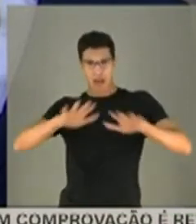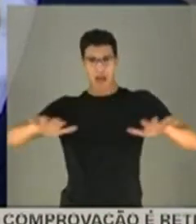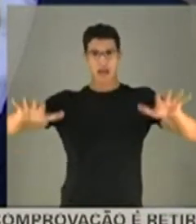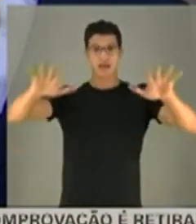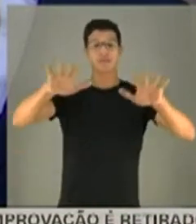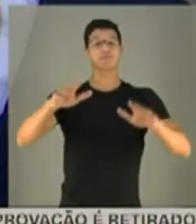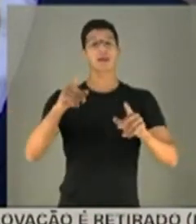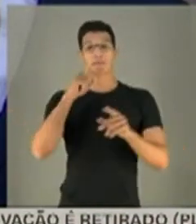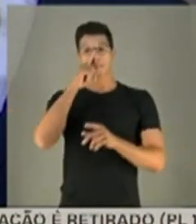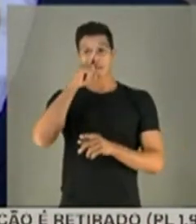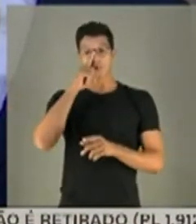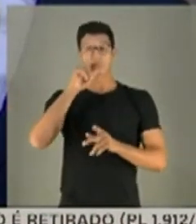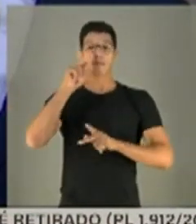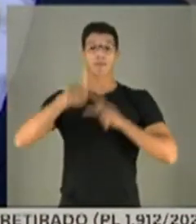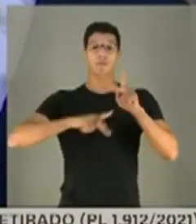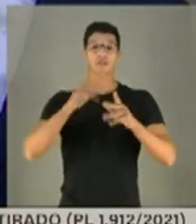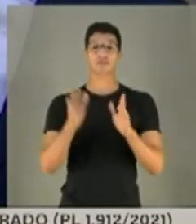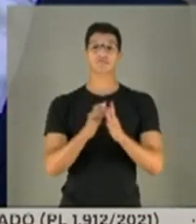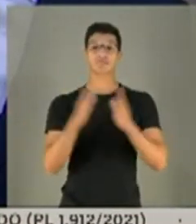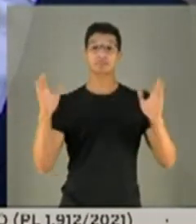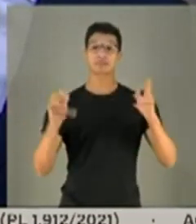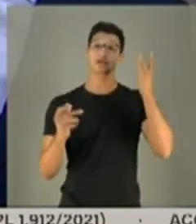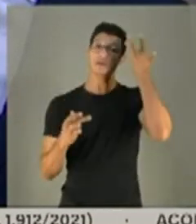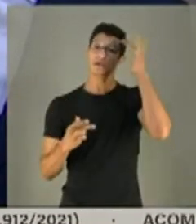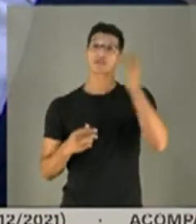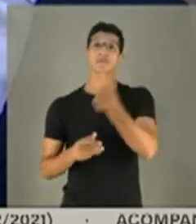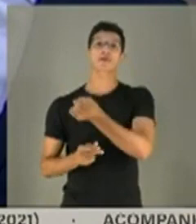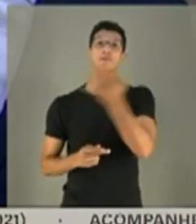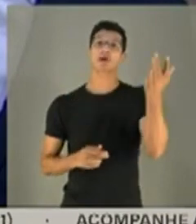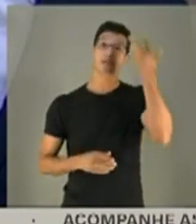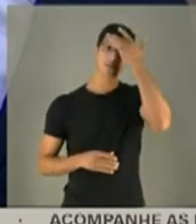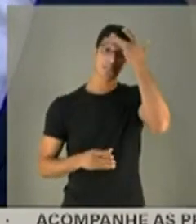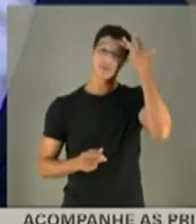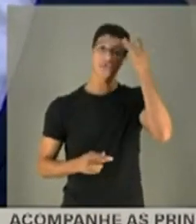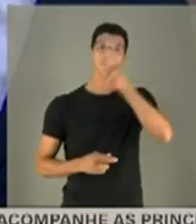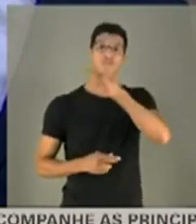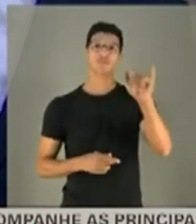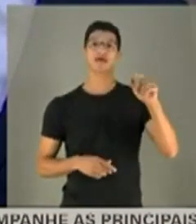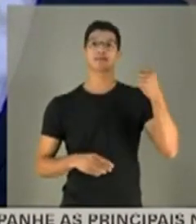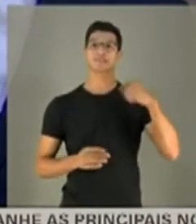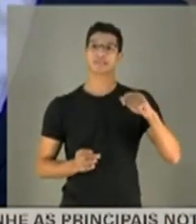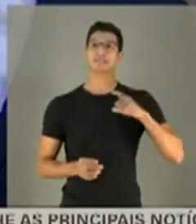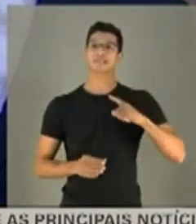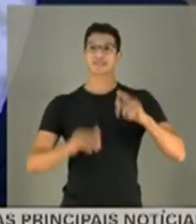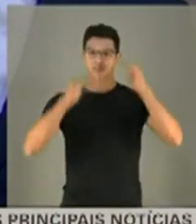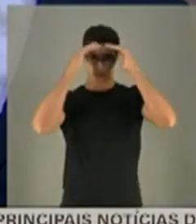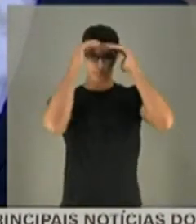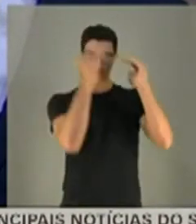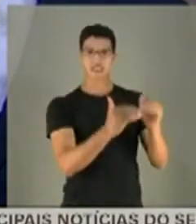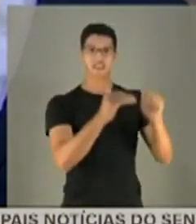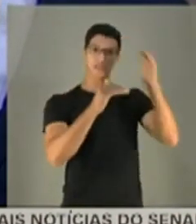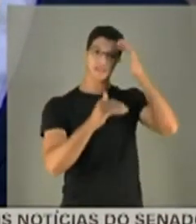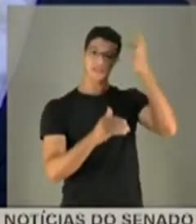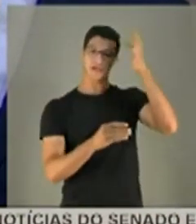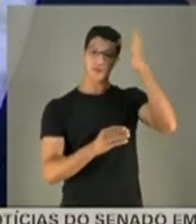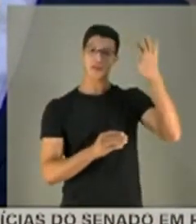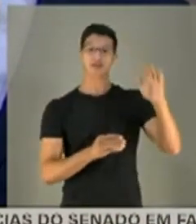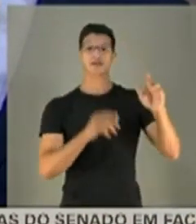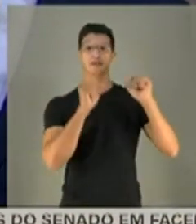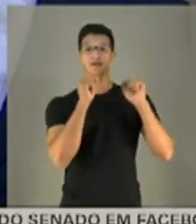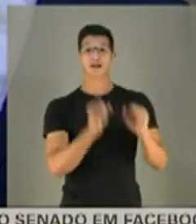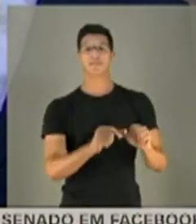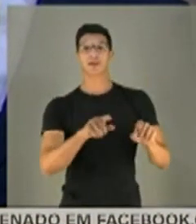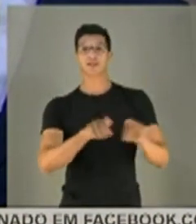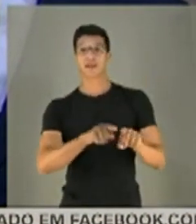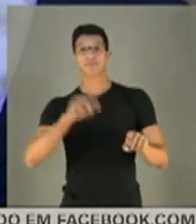populações, você não sabe quantas pessoas vão precisar ser submetidas a esse tipo de teoria e ela pode